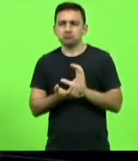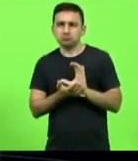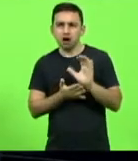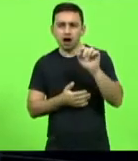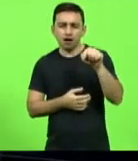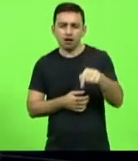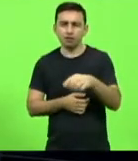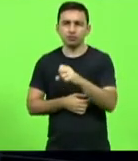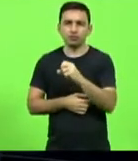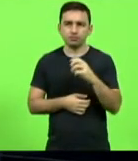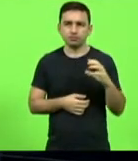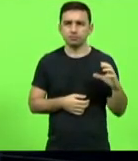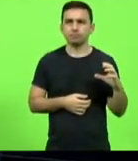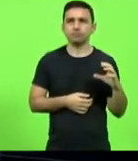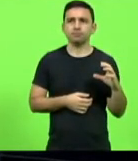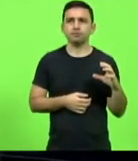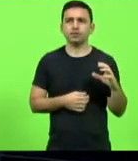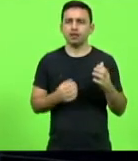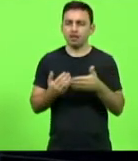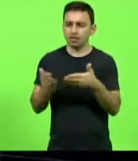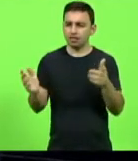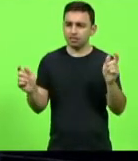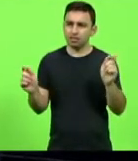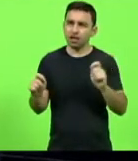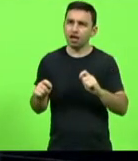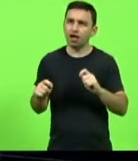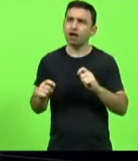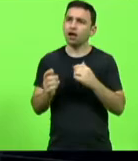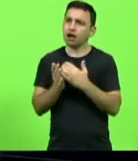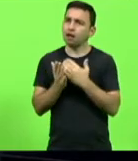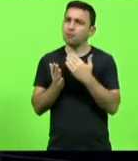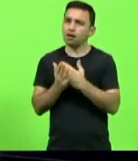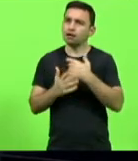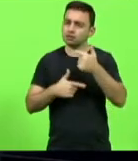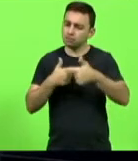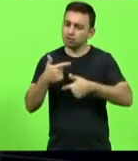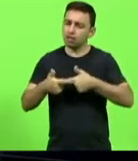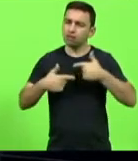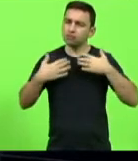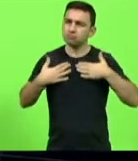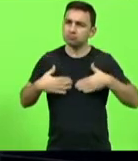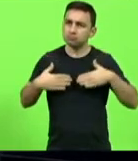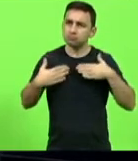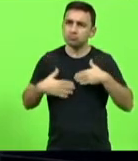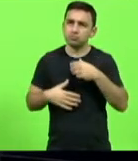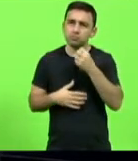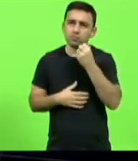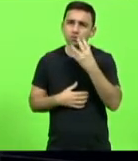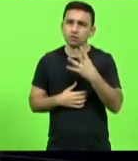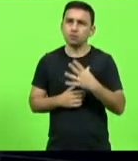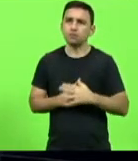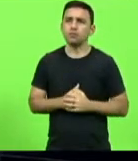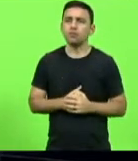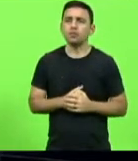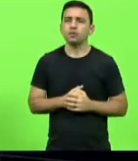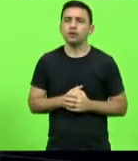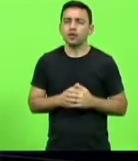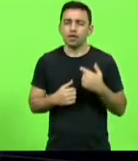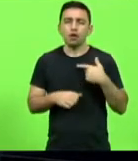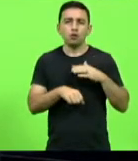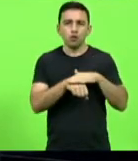em Santa Catarina tenham mais condições para poder fazer o seu trabalho bem feito eu falava com o deputado Silvio agora há pouco que